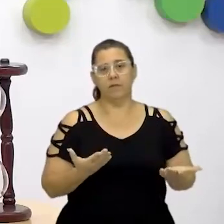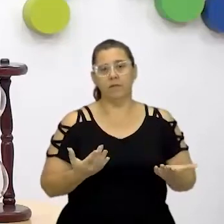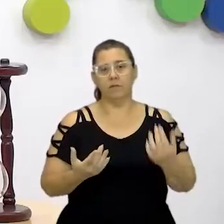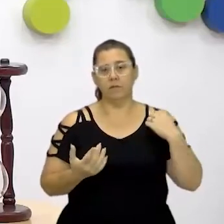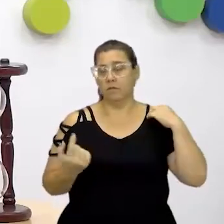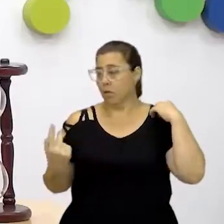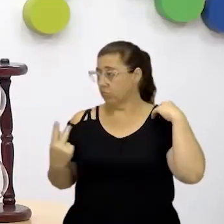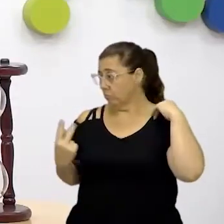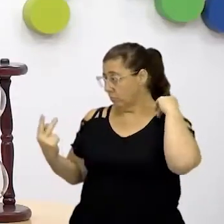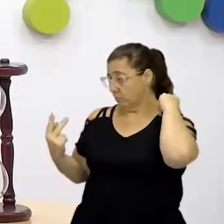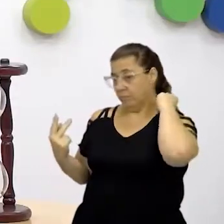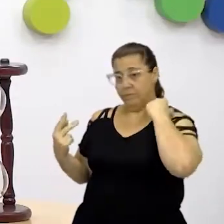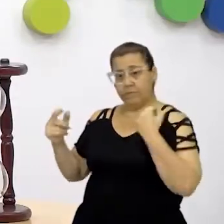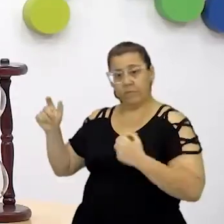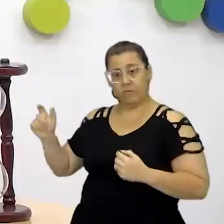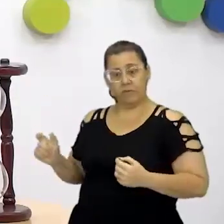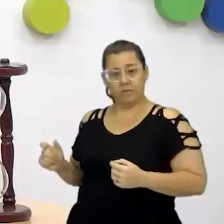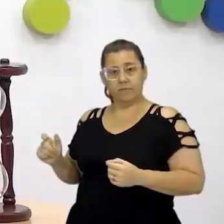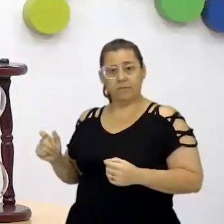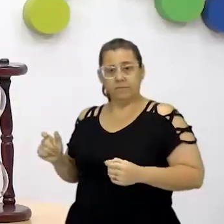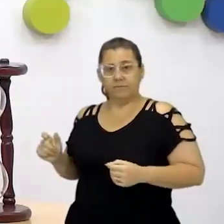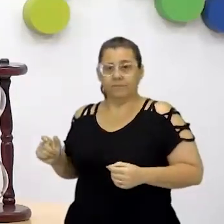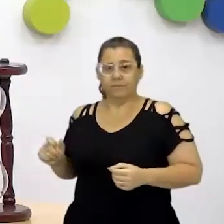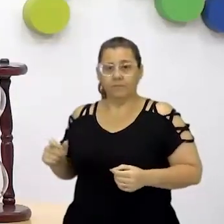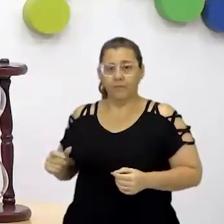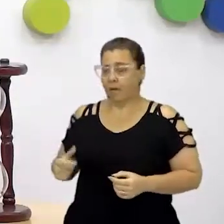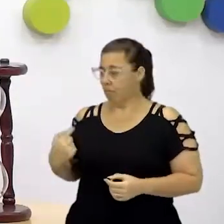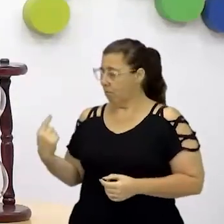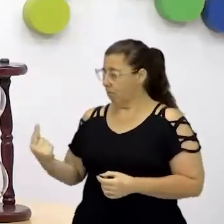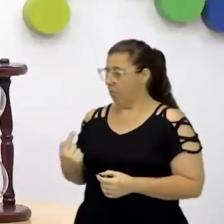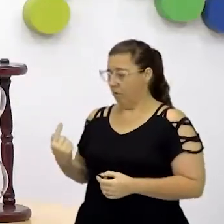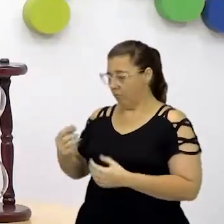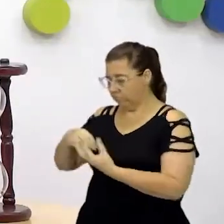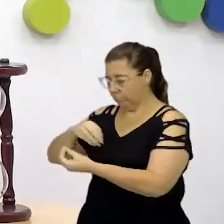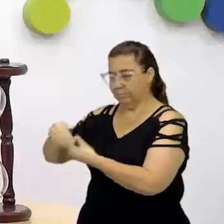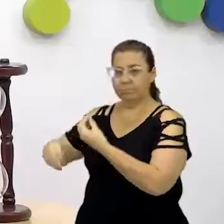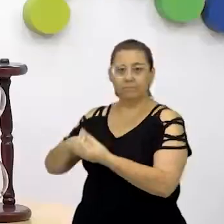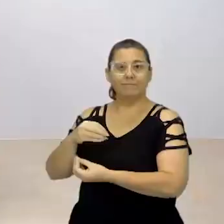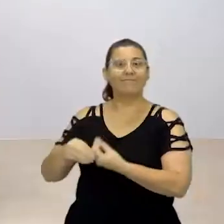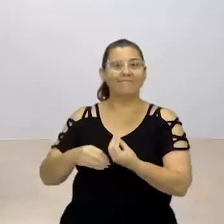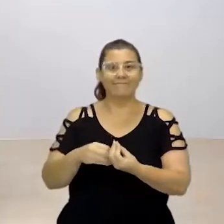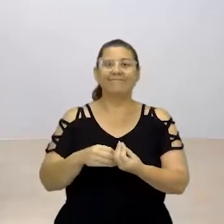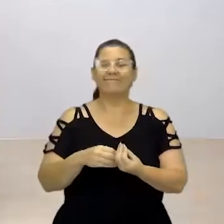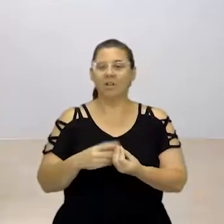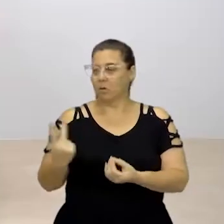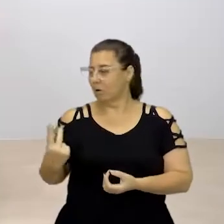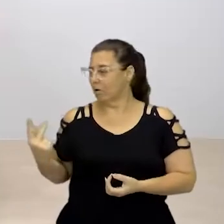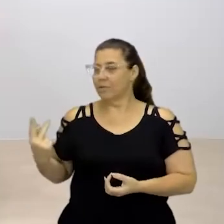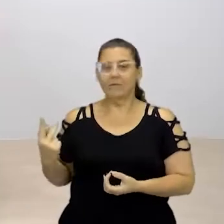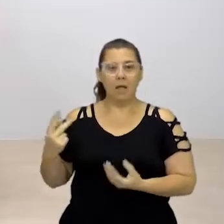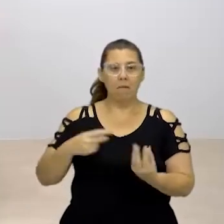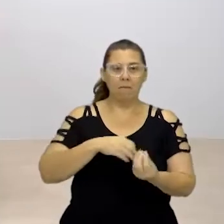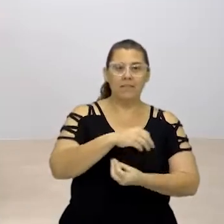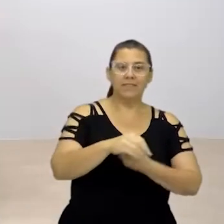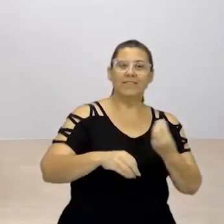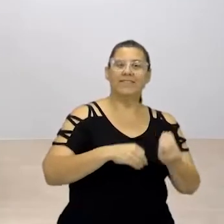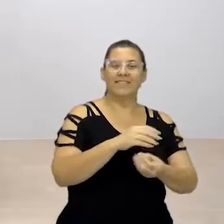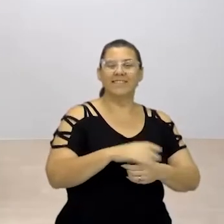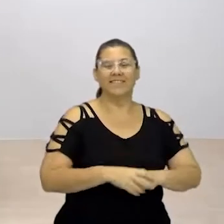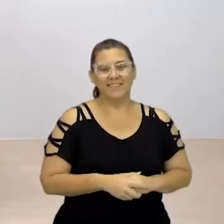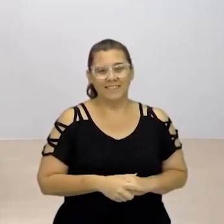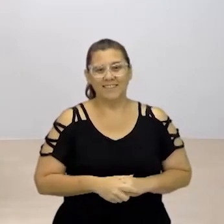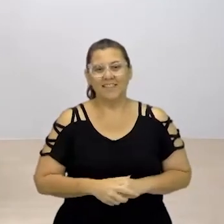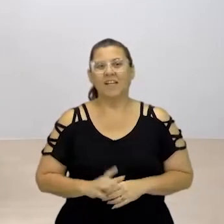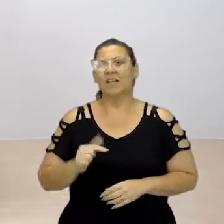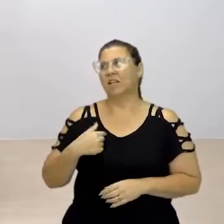somos duas pessoas que fazem parte dessa mistura, né? Somos dois miscigenados. Dois miscigenados. Eu já me